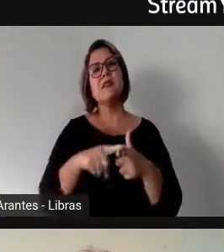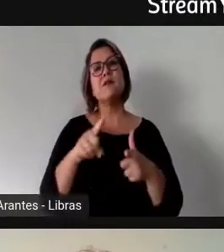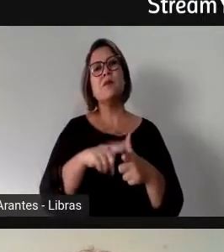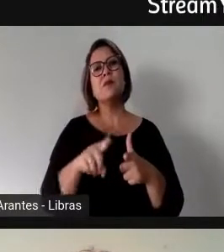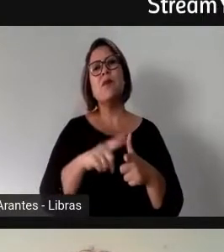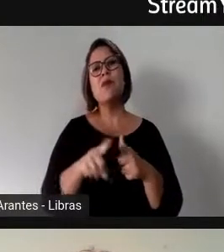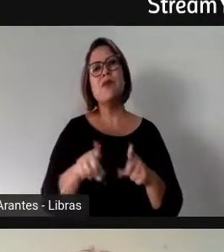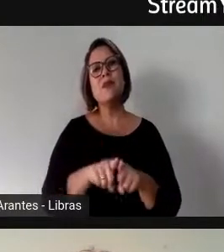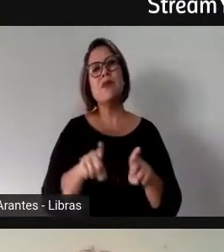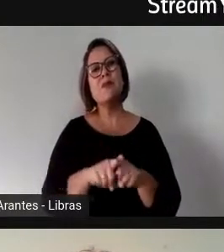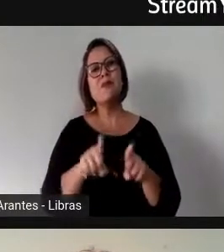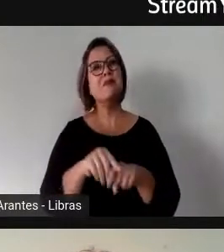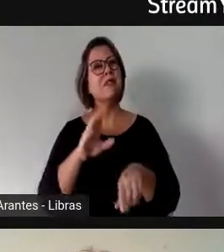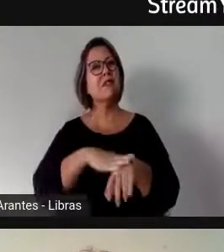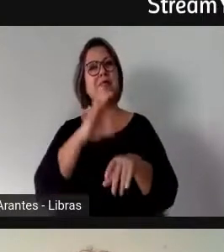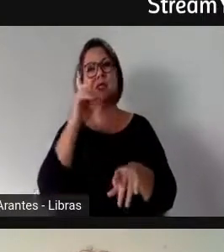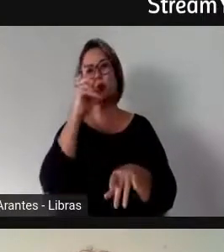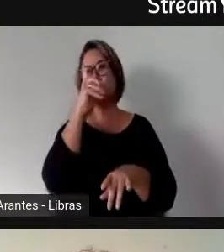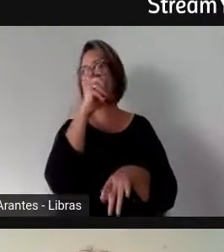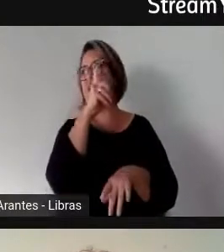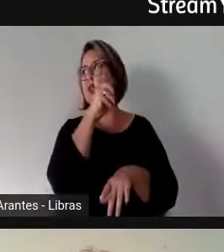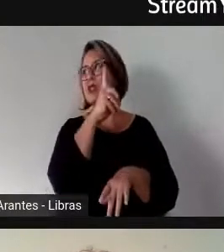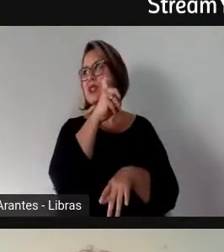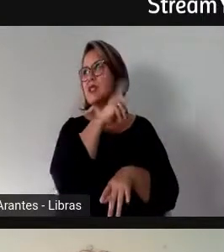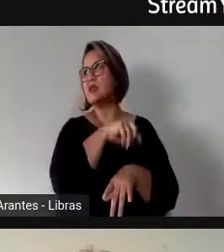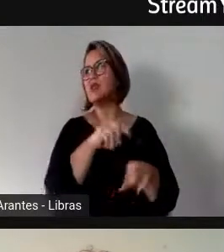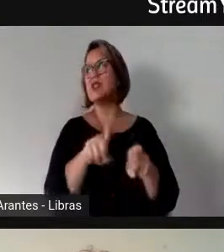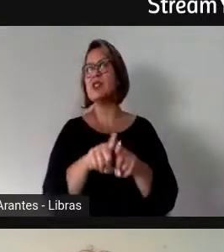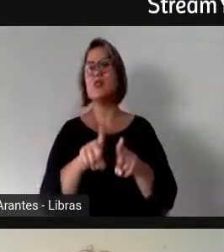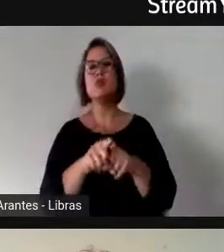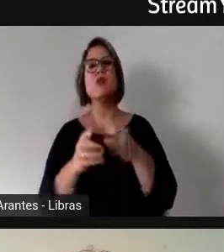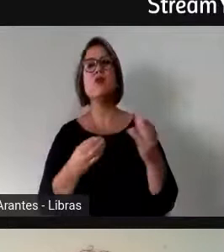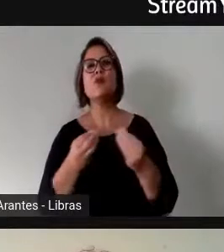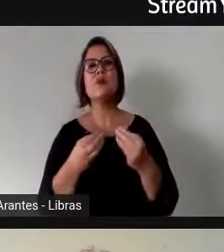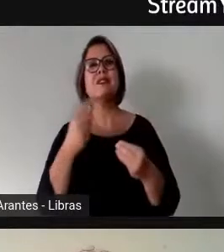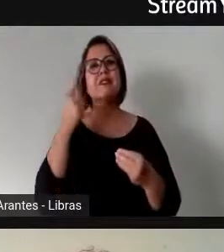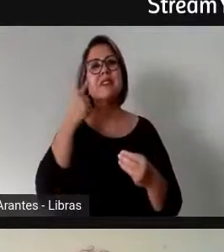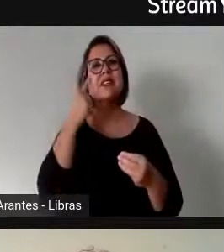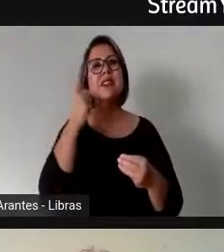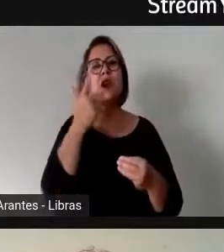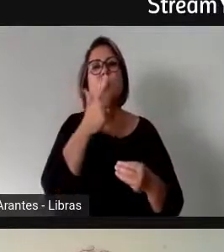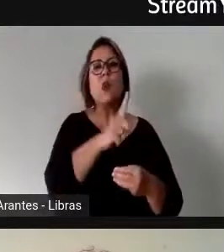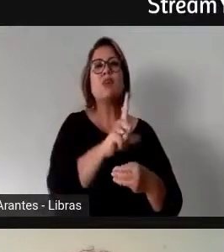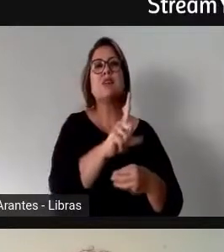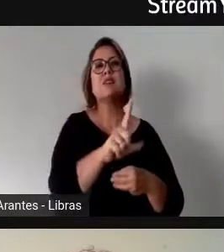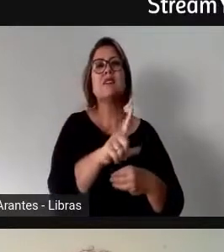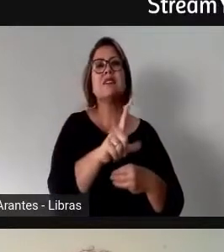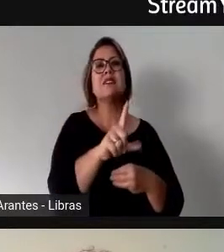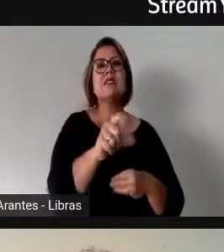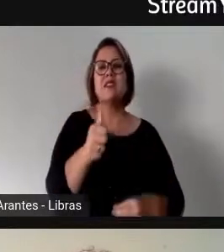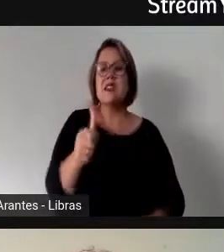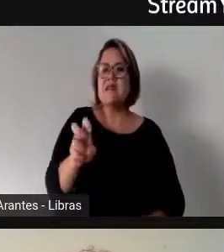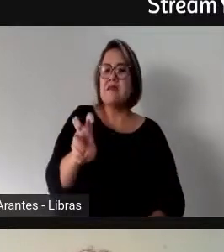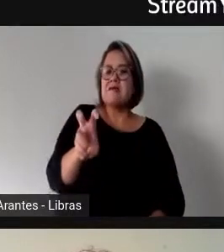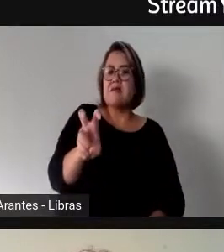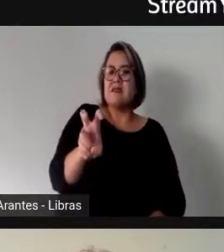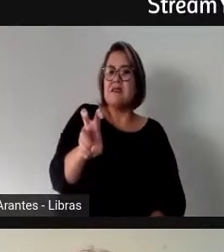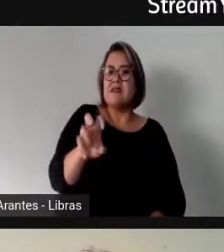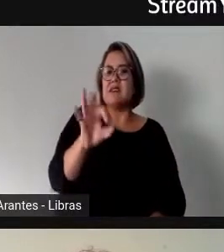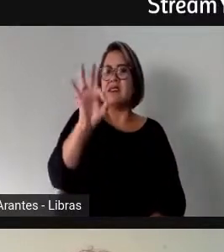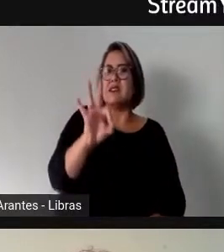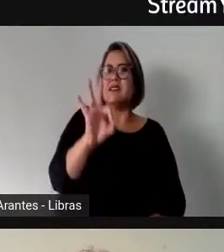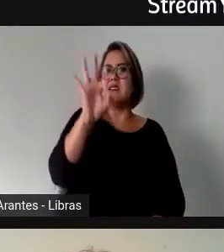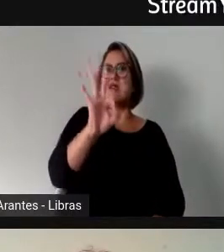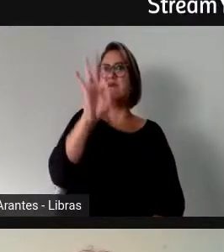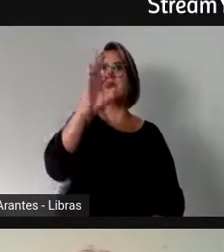ser muito mais difícil de conseguir, né, se conseguiu arrancar 15% em três eleições, né,